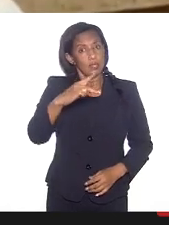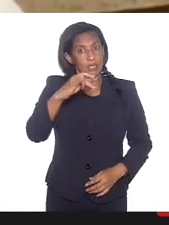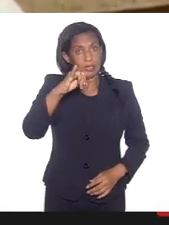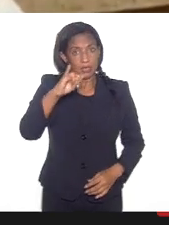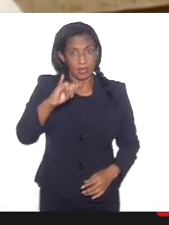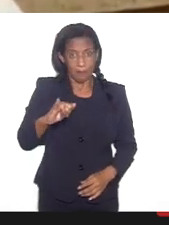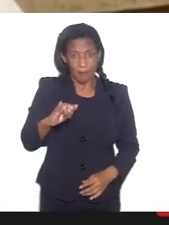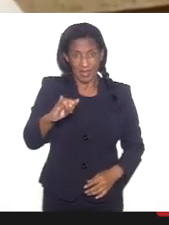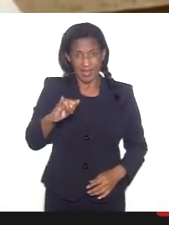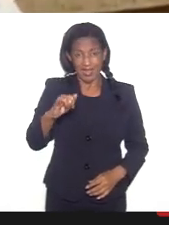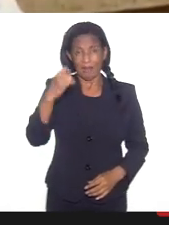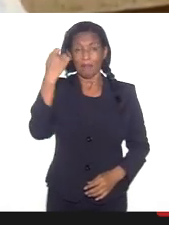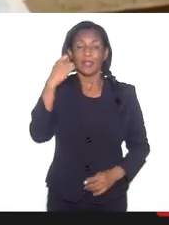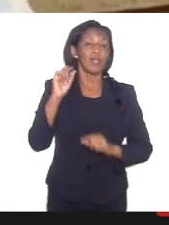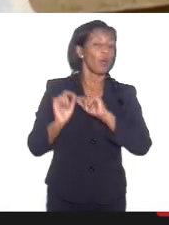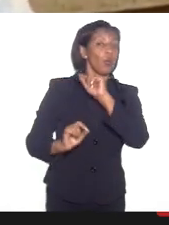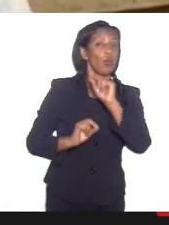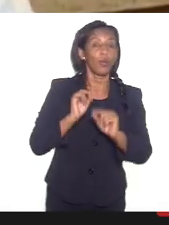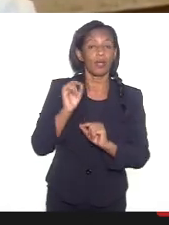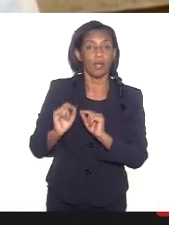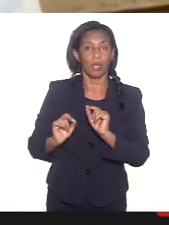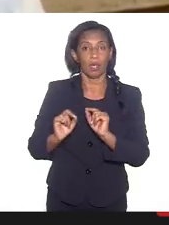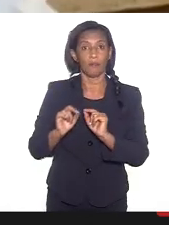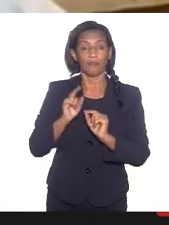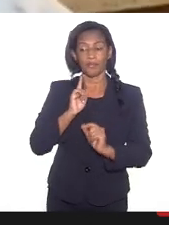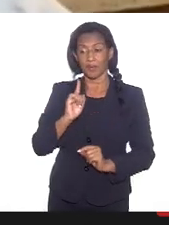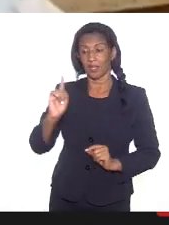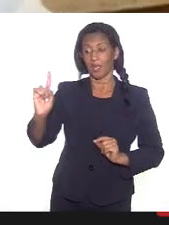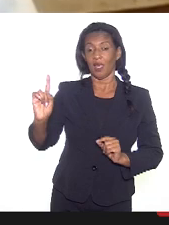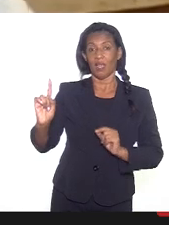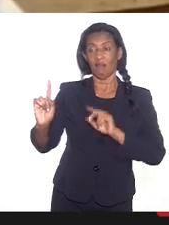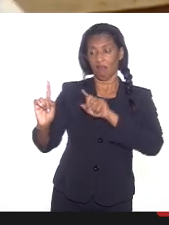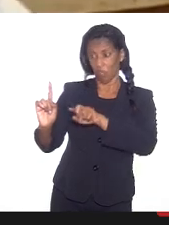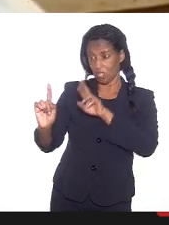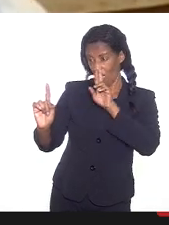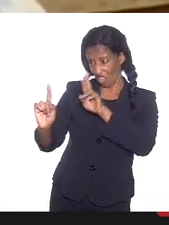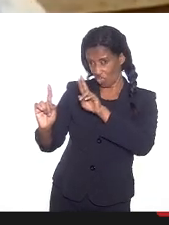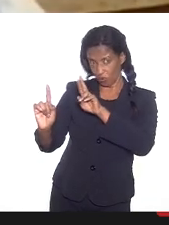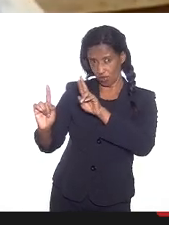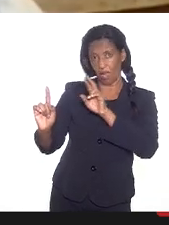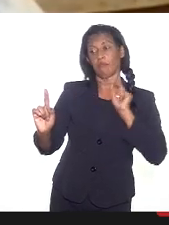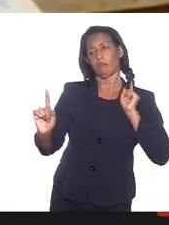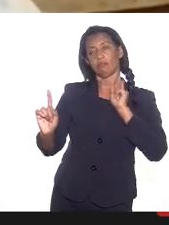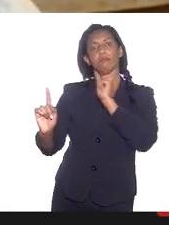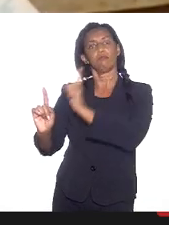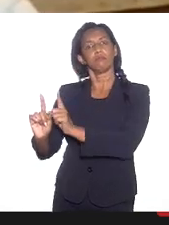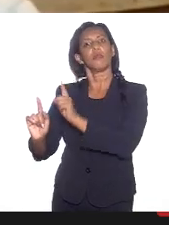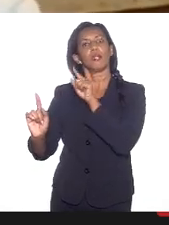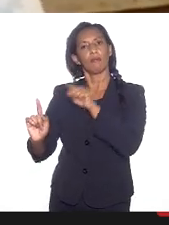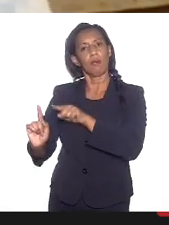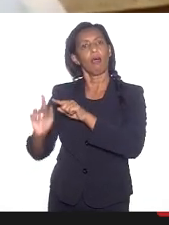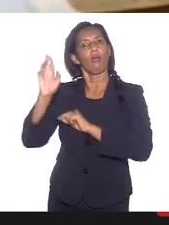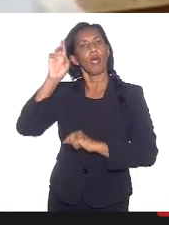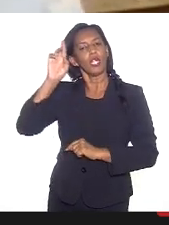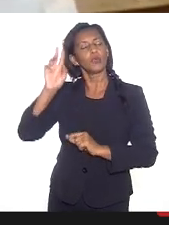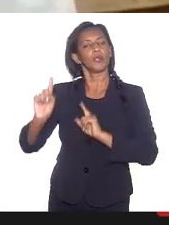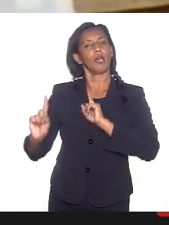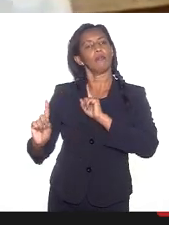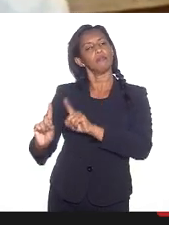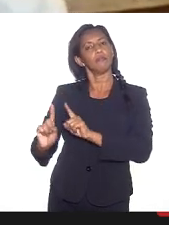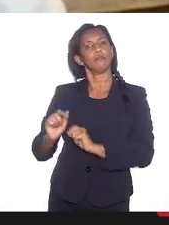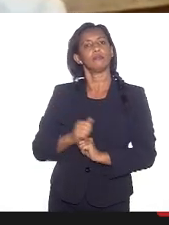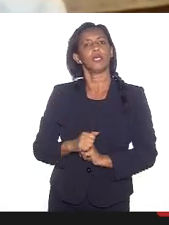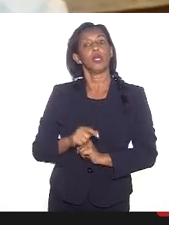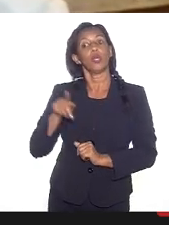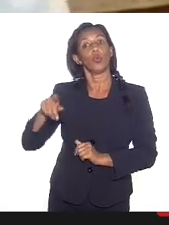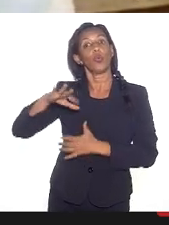responsáveis, a partir, a política de combate a esse preconceito religioso devia ser em cima dos